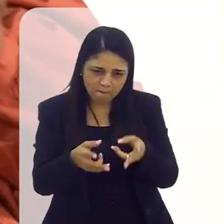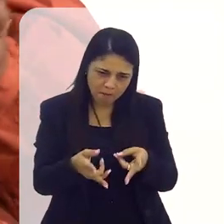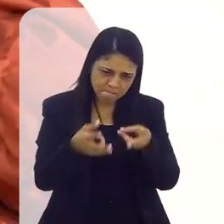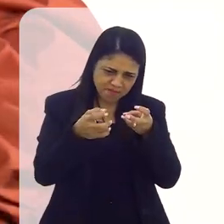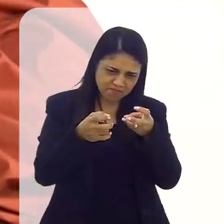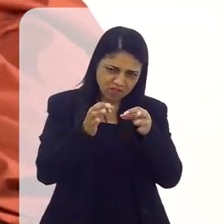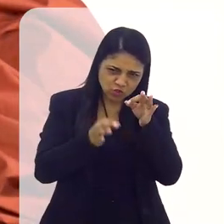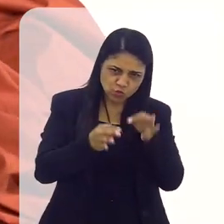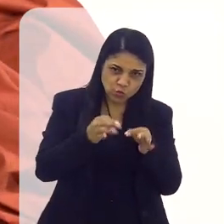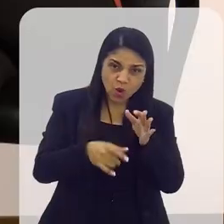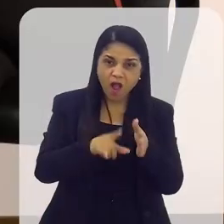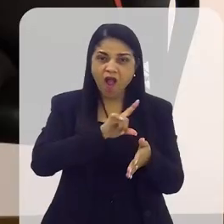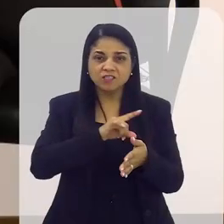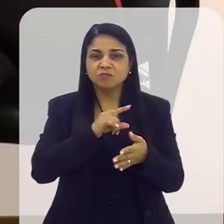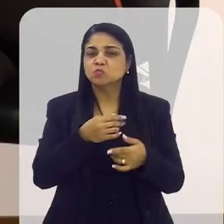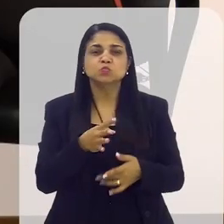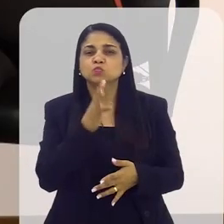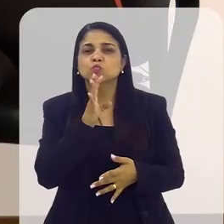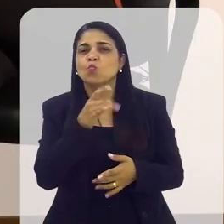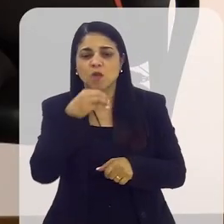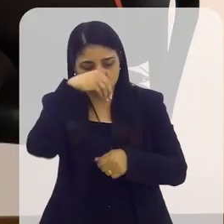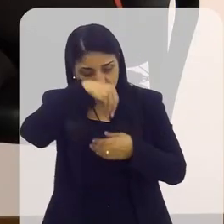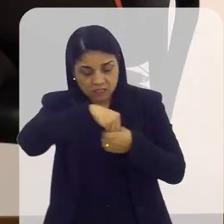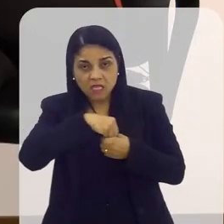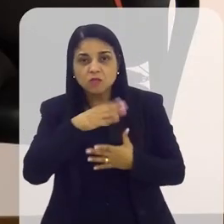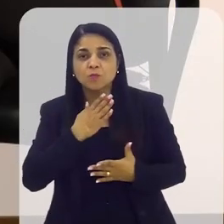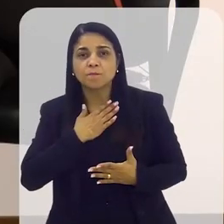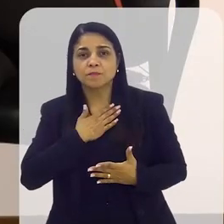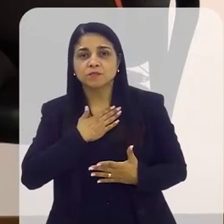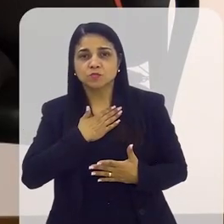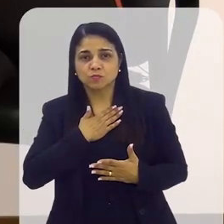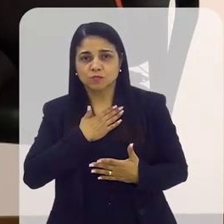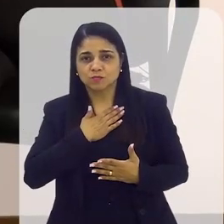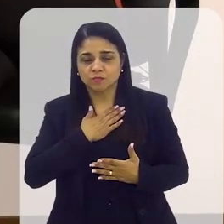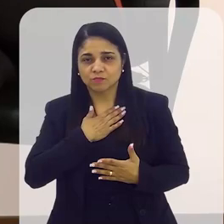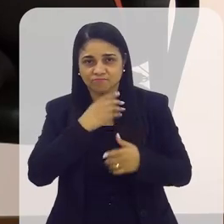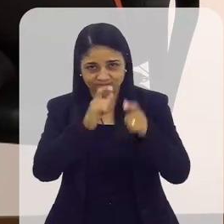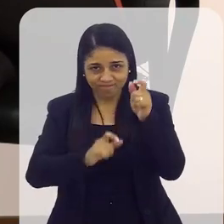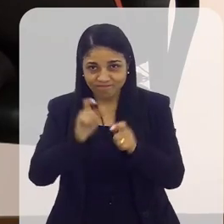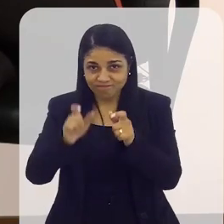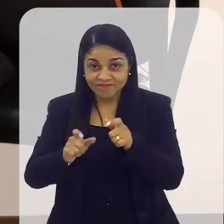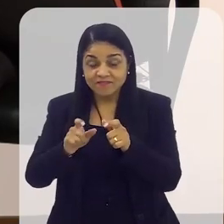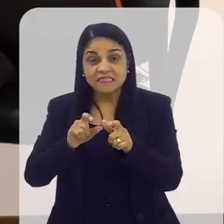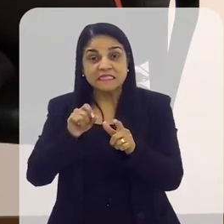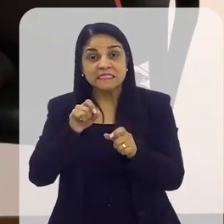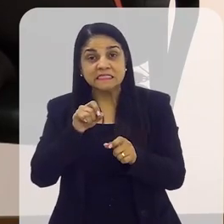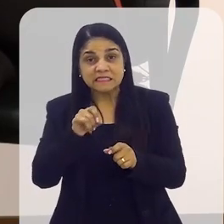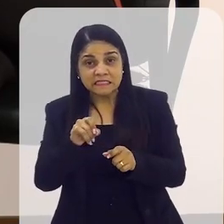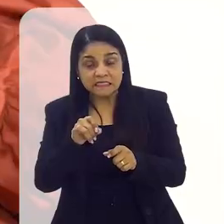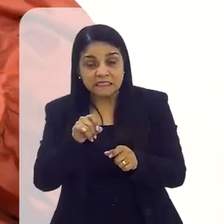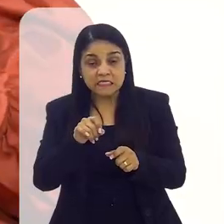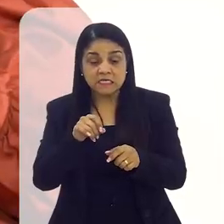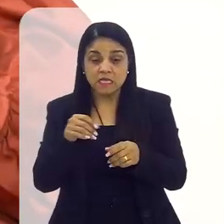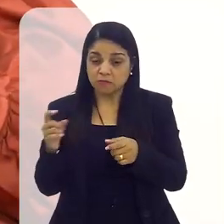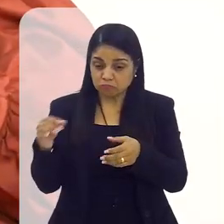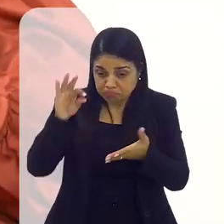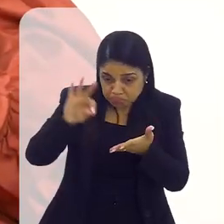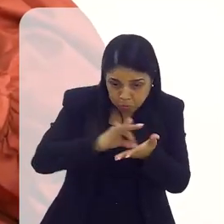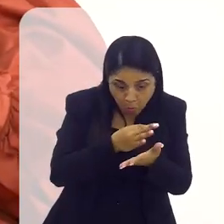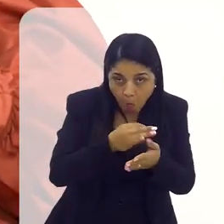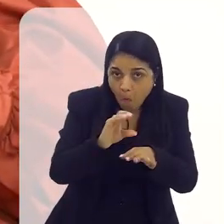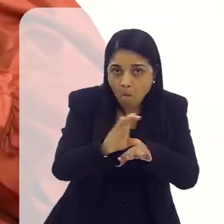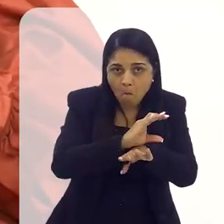capa, pela aparência. Mas você não conhece se você não der uma chance, como é que aquela pessoa vai sair dessa situação? Não muda. Porque se ele não vai para esse